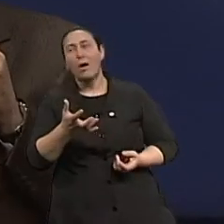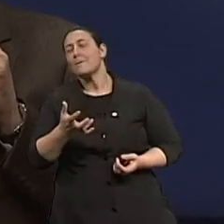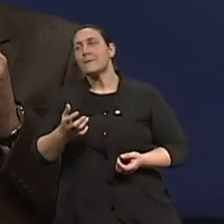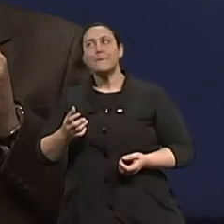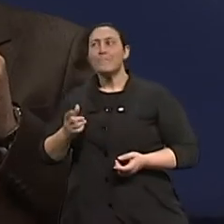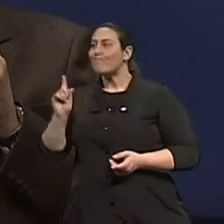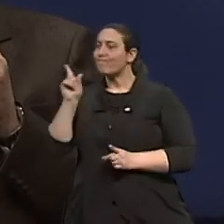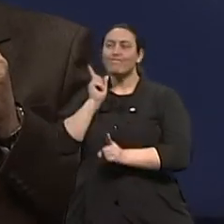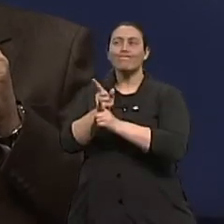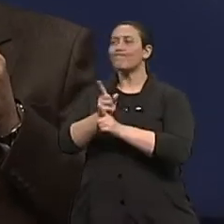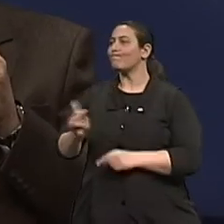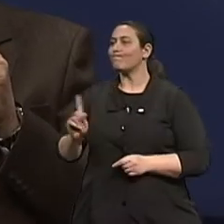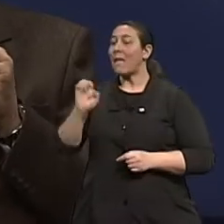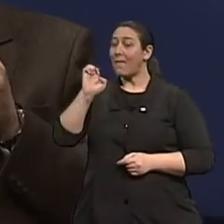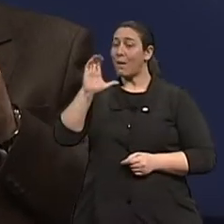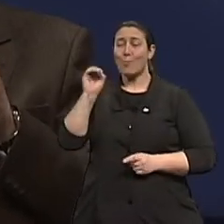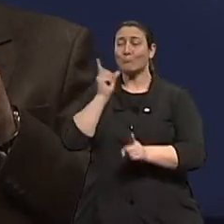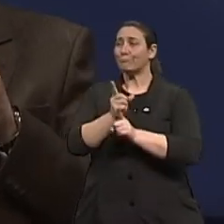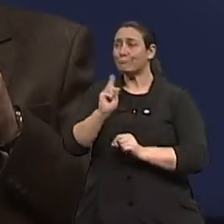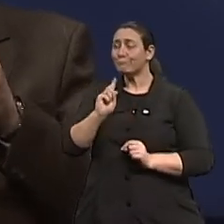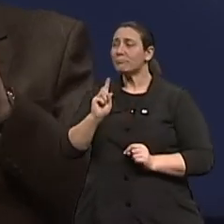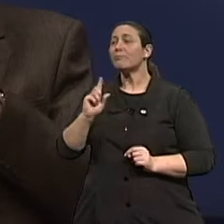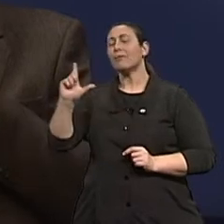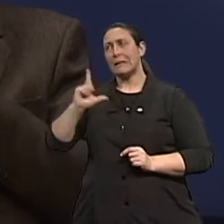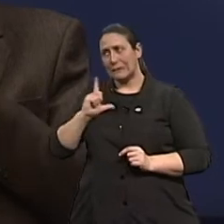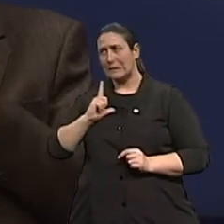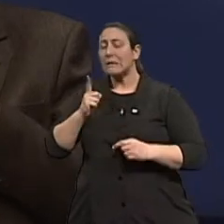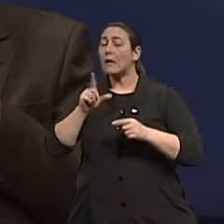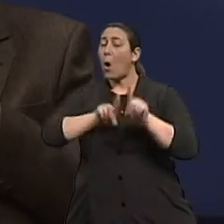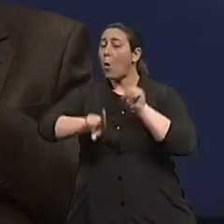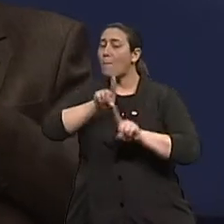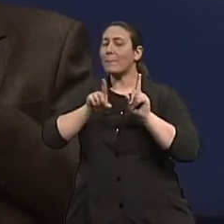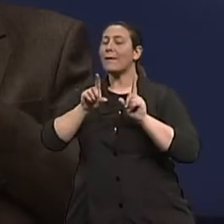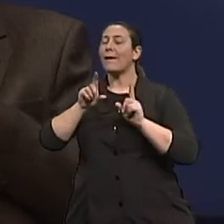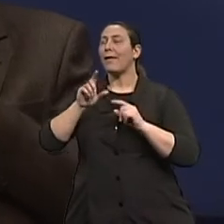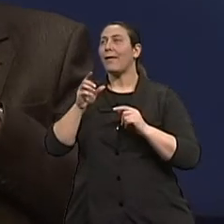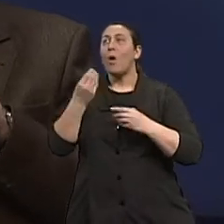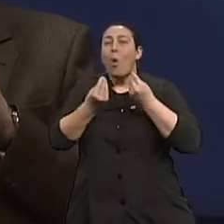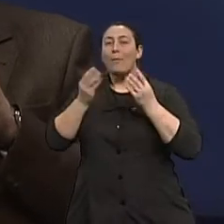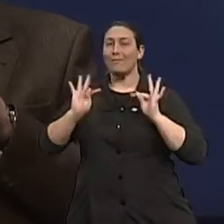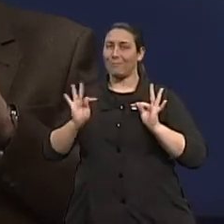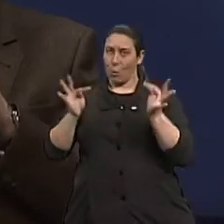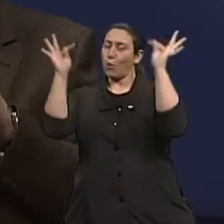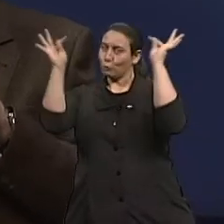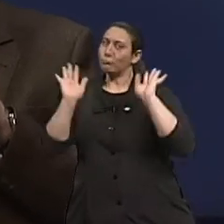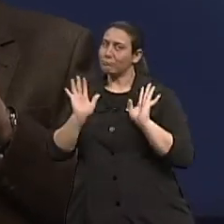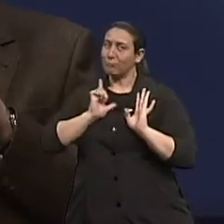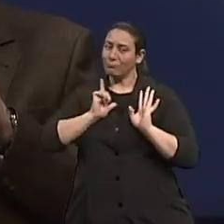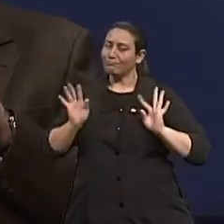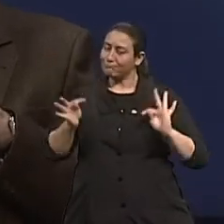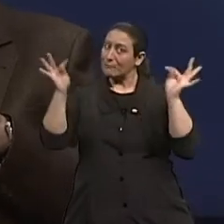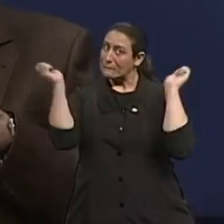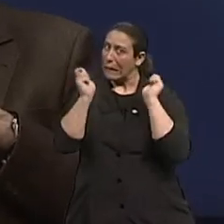necessidades que envolvem custo, envolvem equipamentos, envolvem respostas